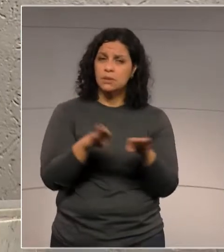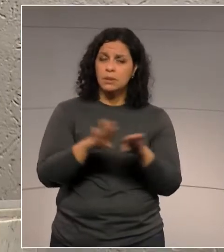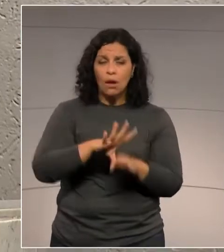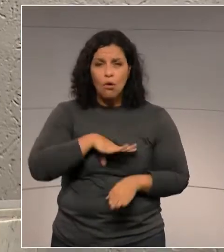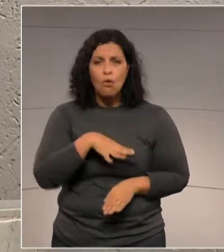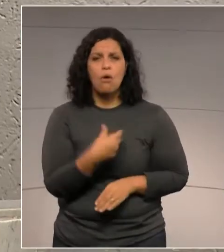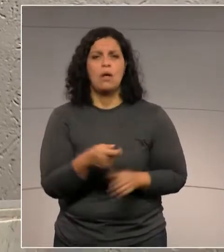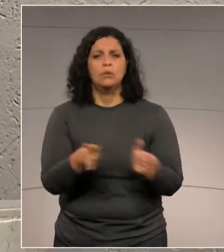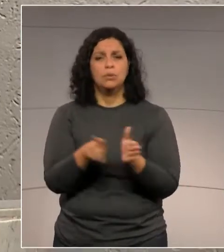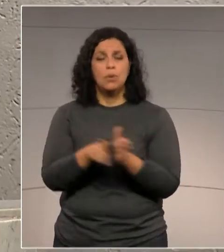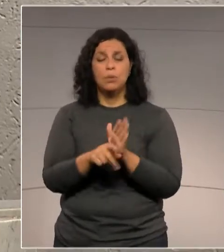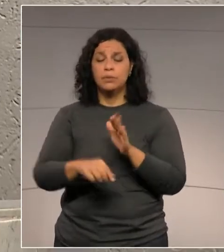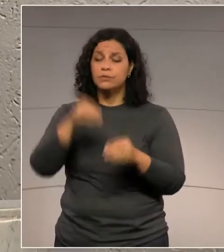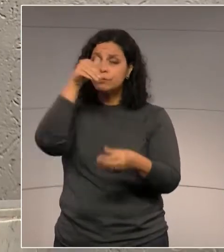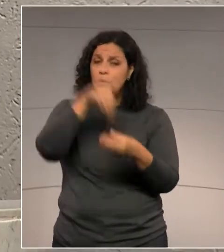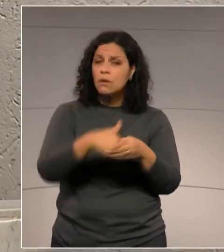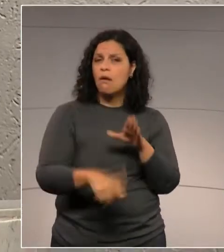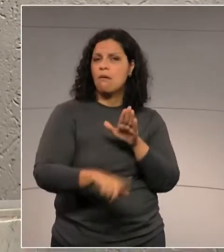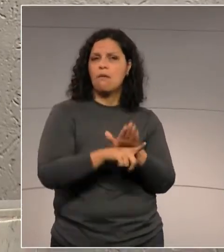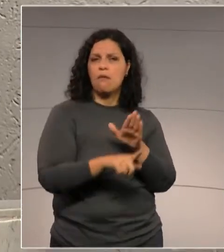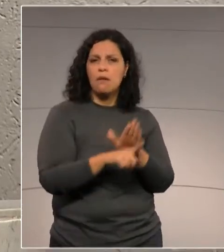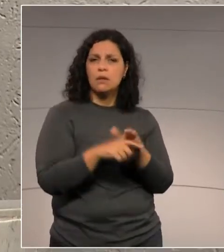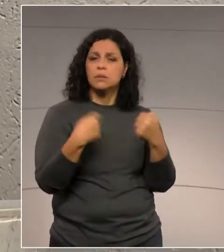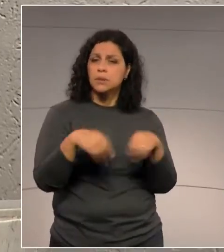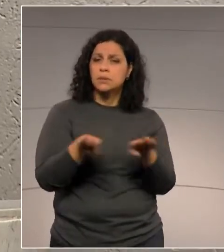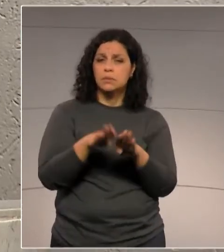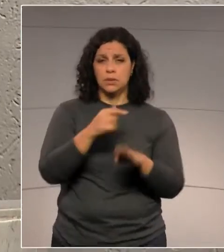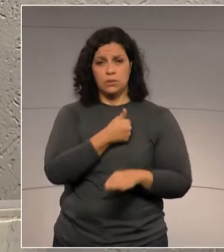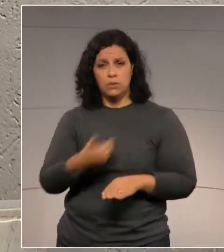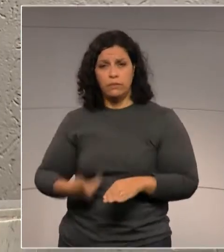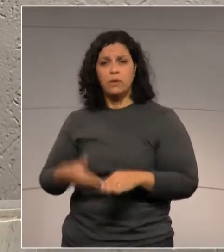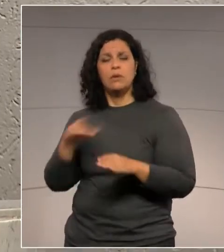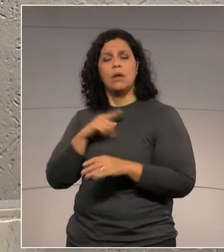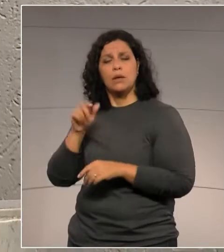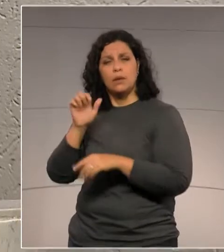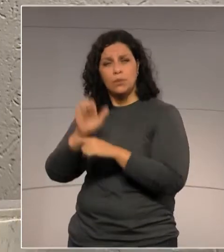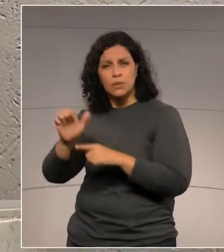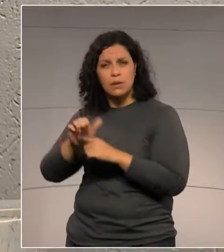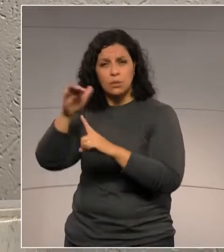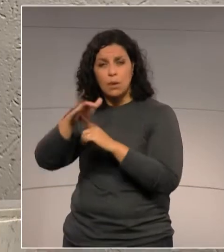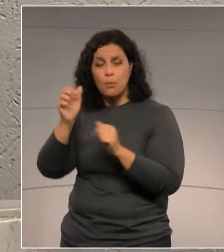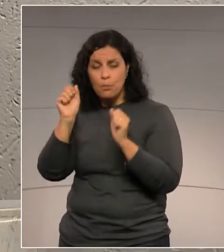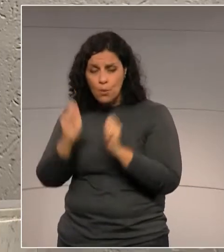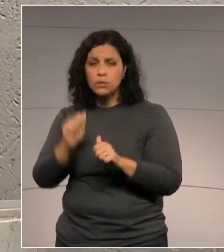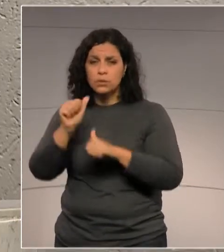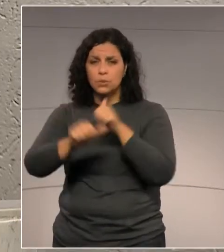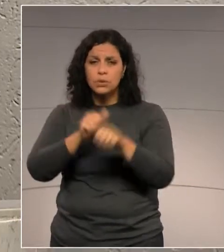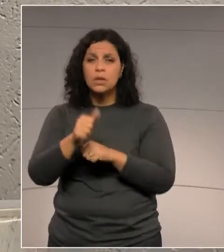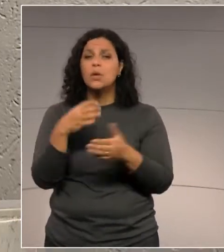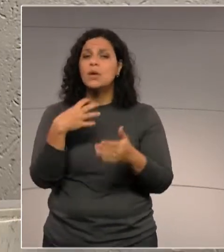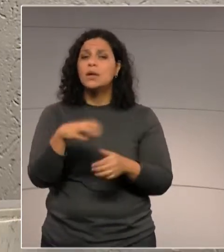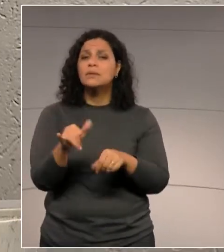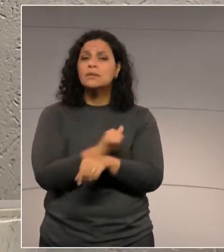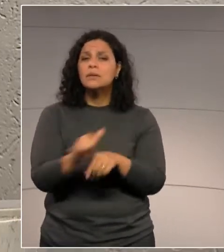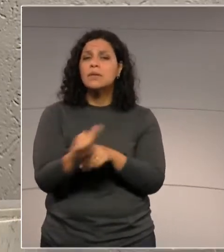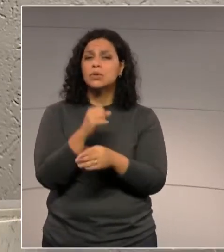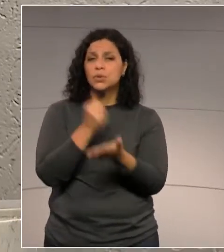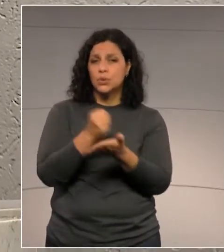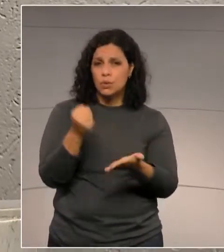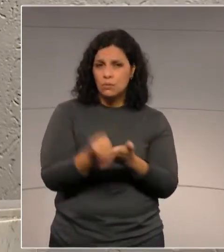coragem de votar as leis necessárias para que o governo do Estado possa modificar essa forma de contratação,